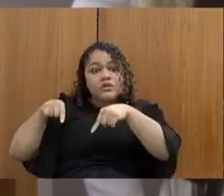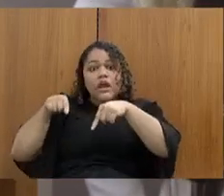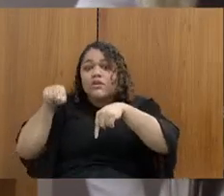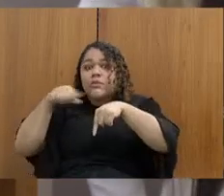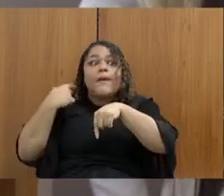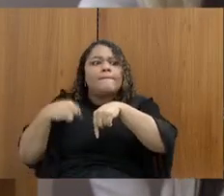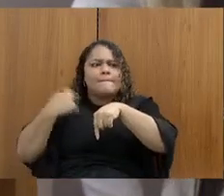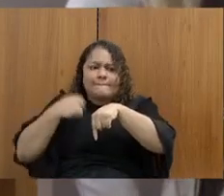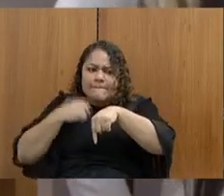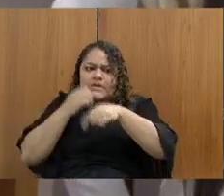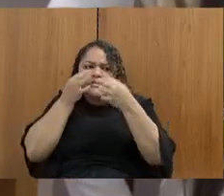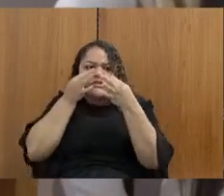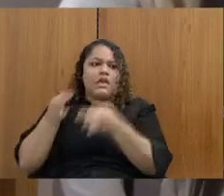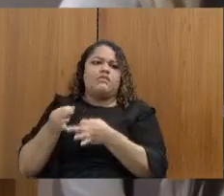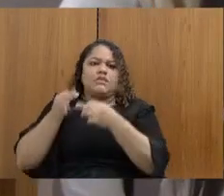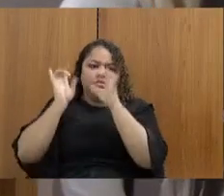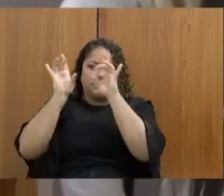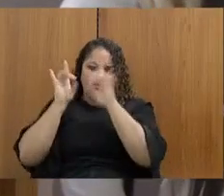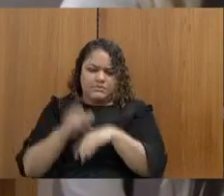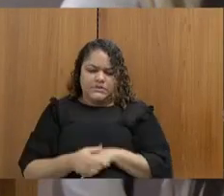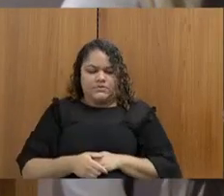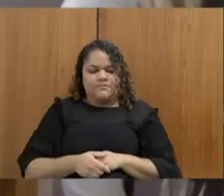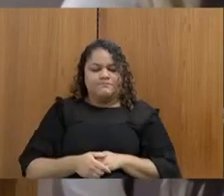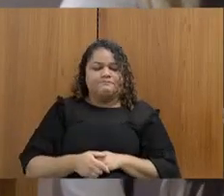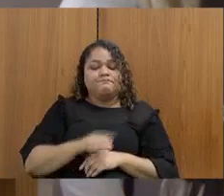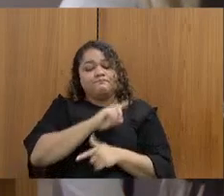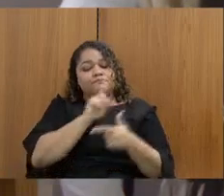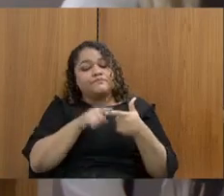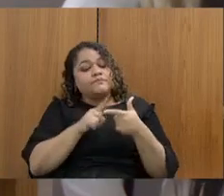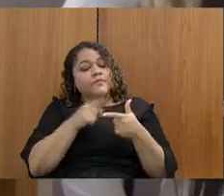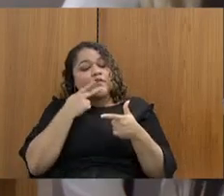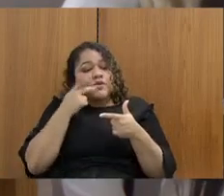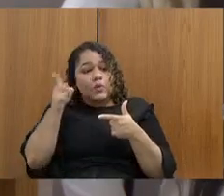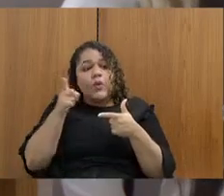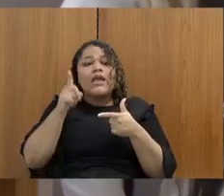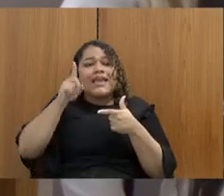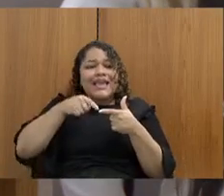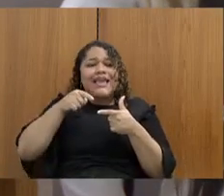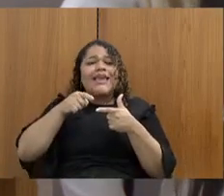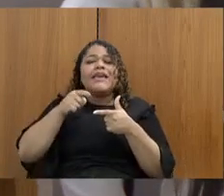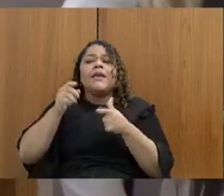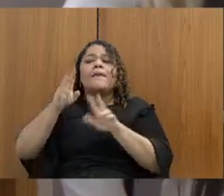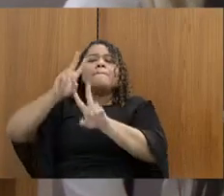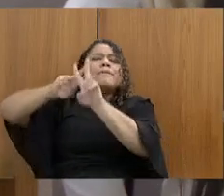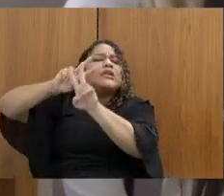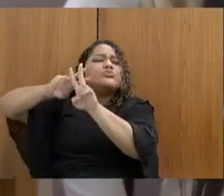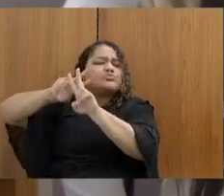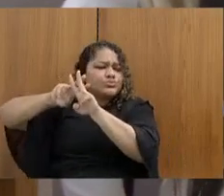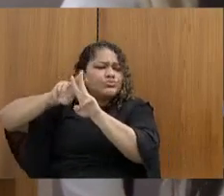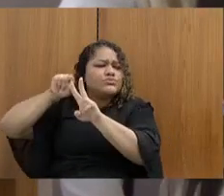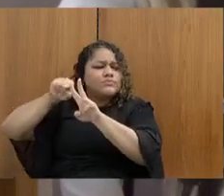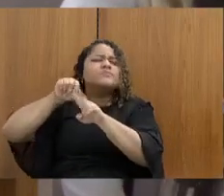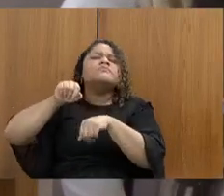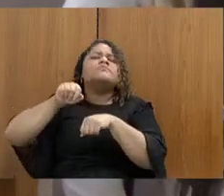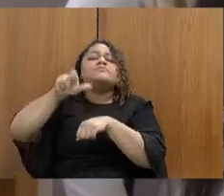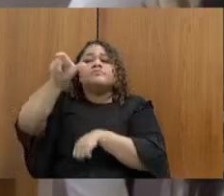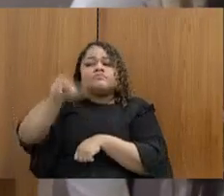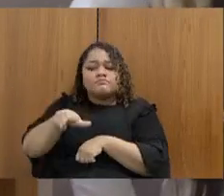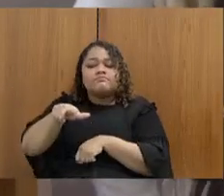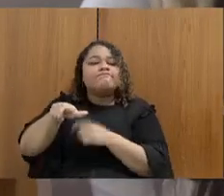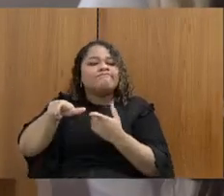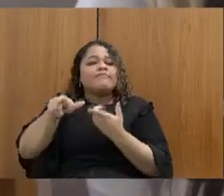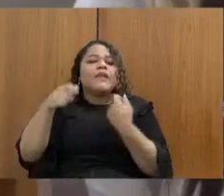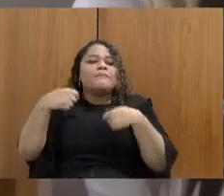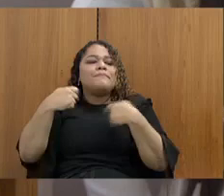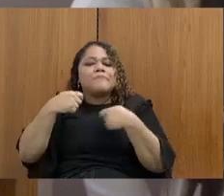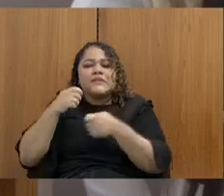dos presos, nós temos realmente que levantar esses dados e colocar com transparência